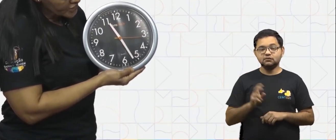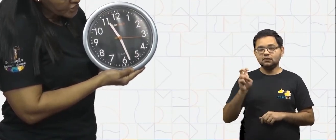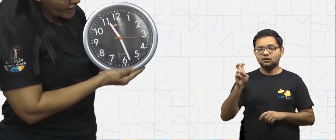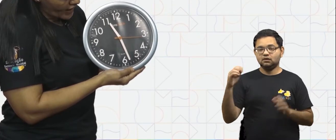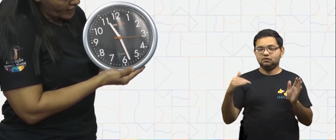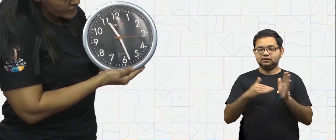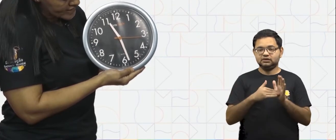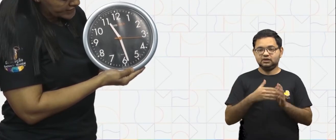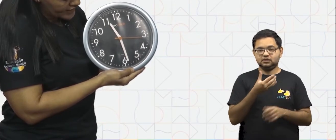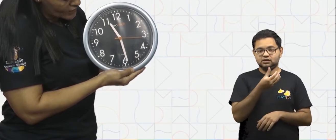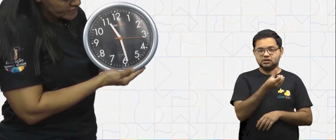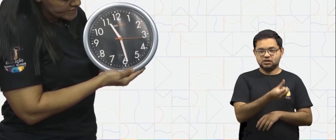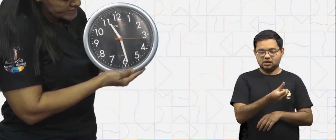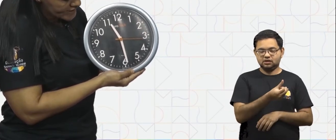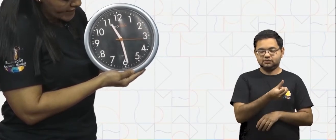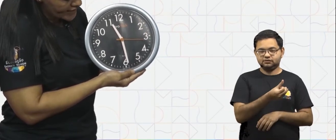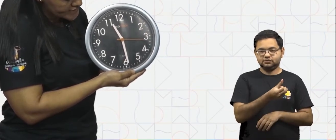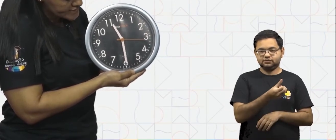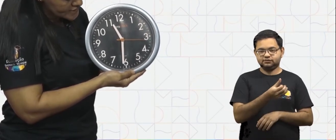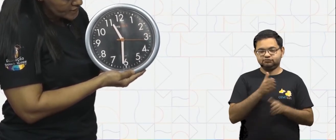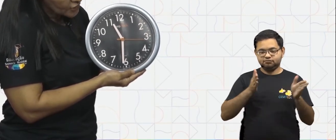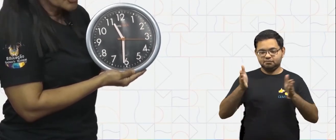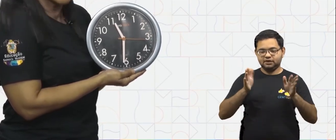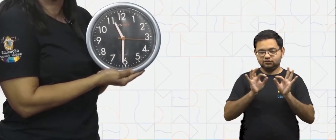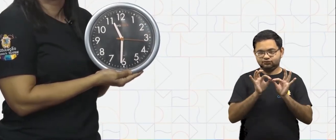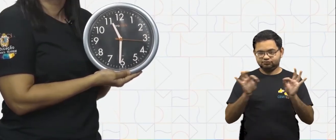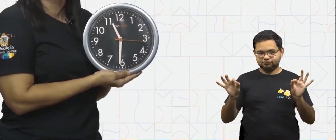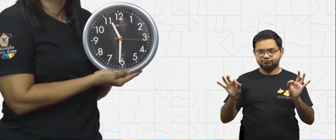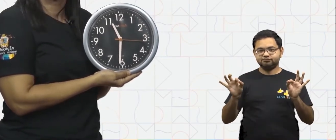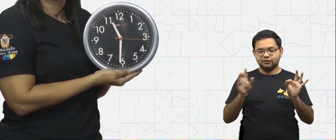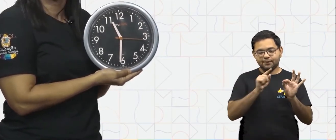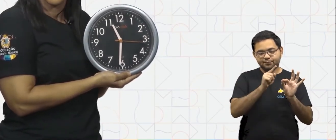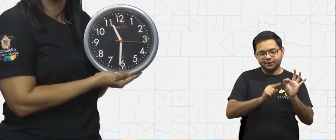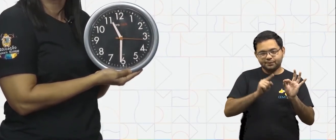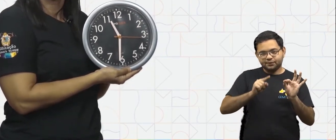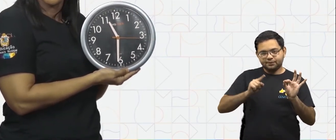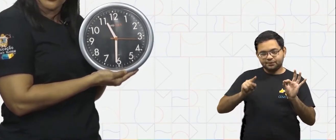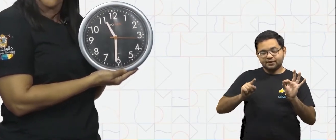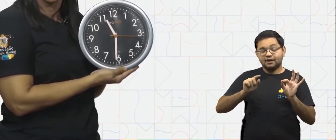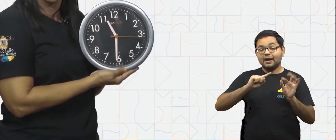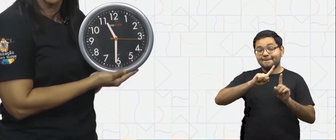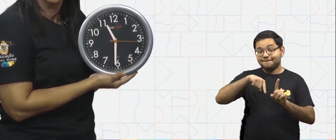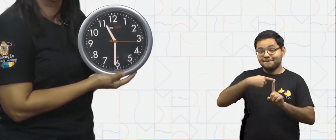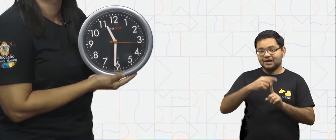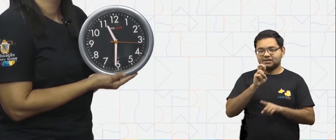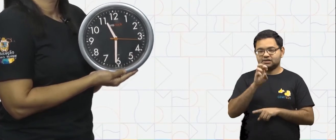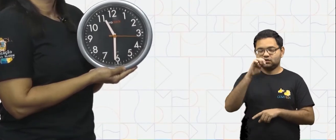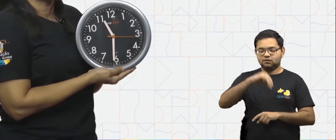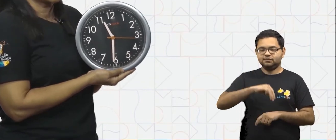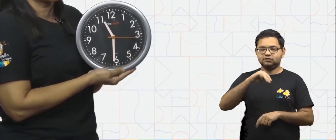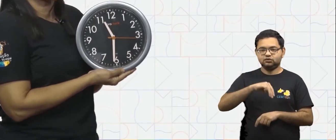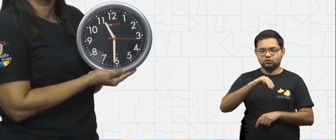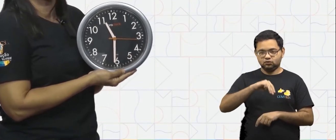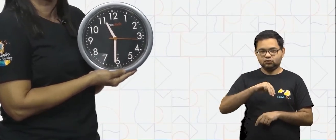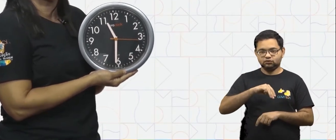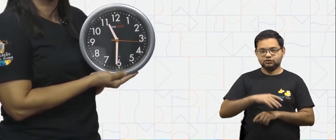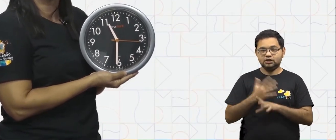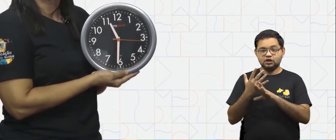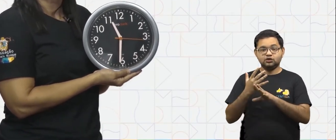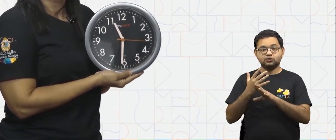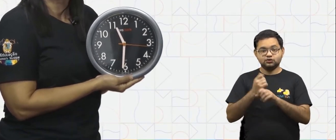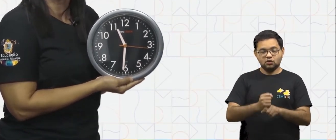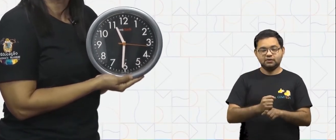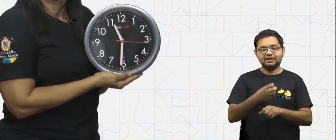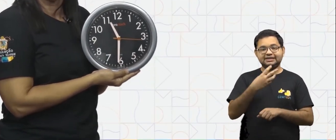para chegarmos até o 6, nós vamos ter mais 5 minutos, que agora nós já